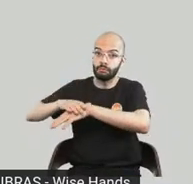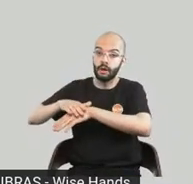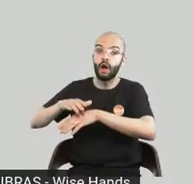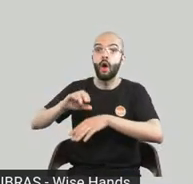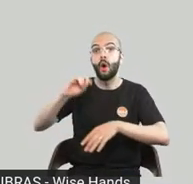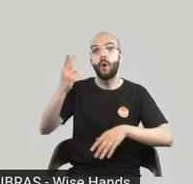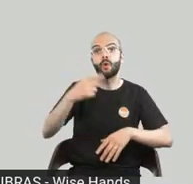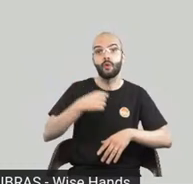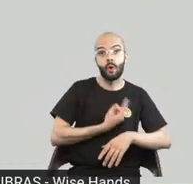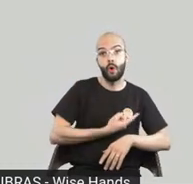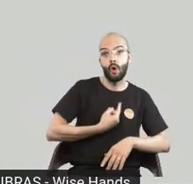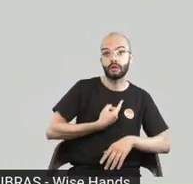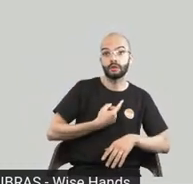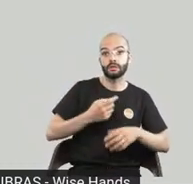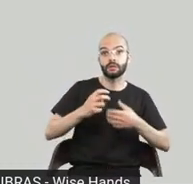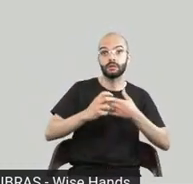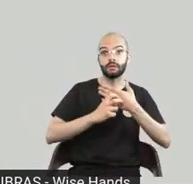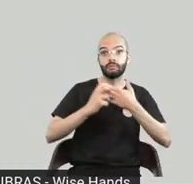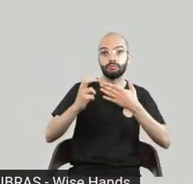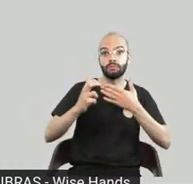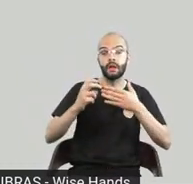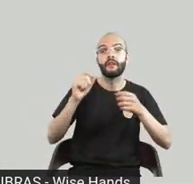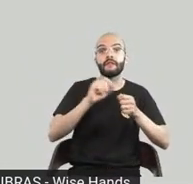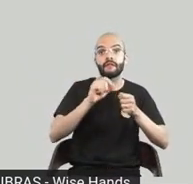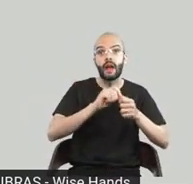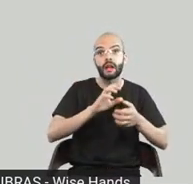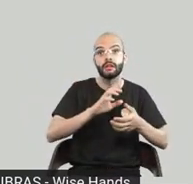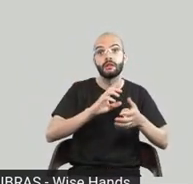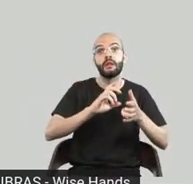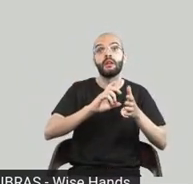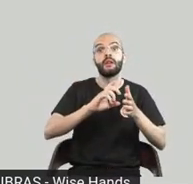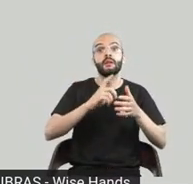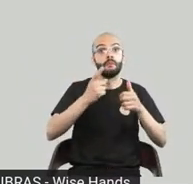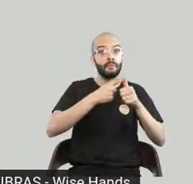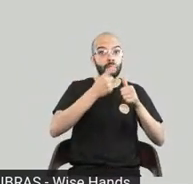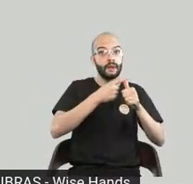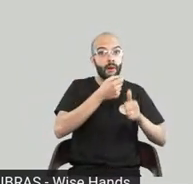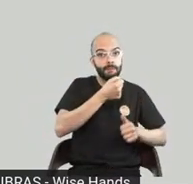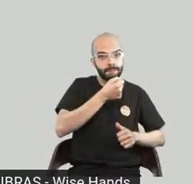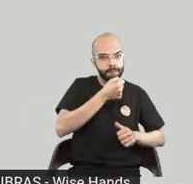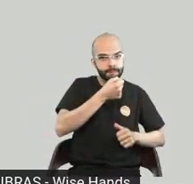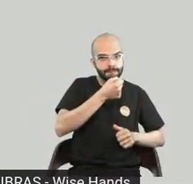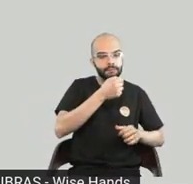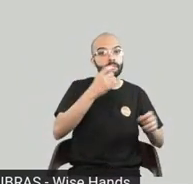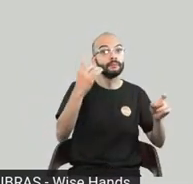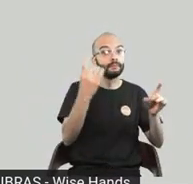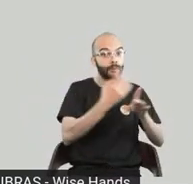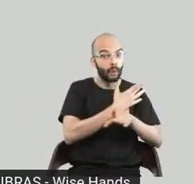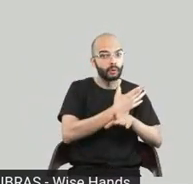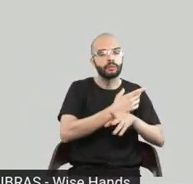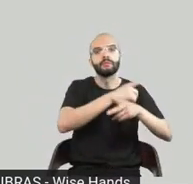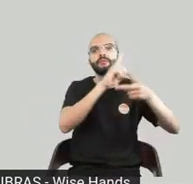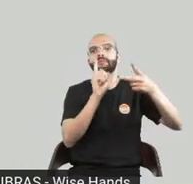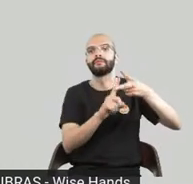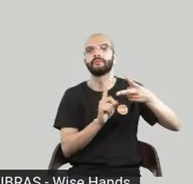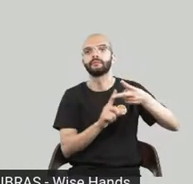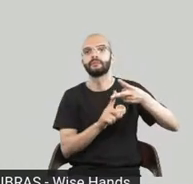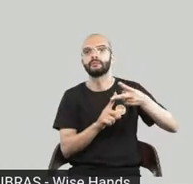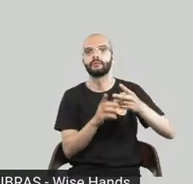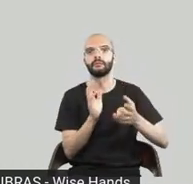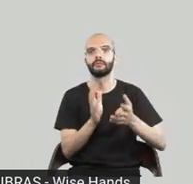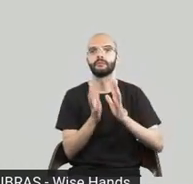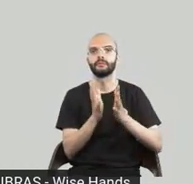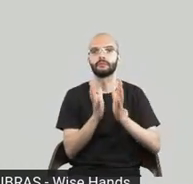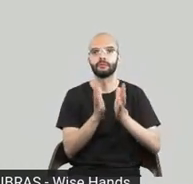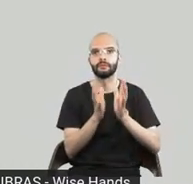áudio gravado a gente vai para a parte de interpretação então os nossos intérpretes fazem a tradução para a língua de